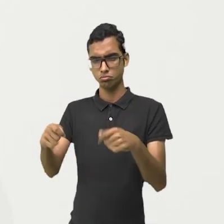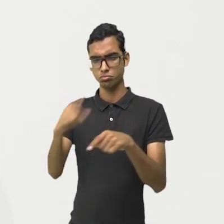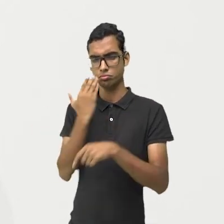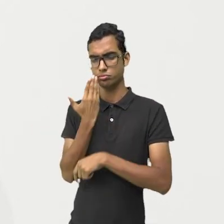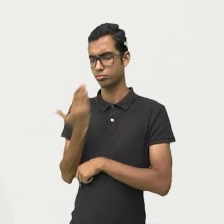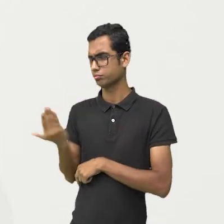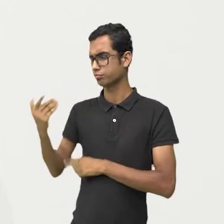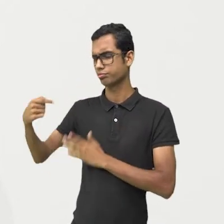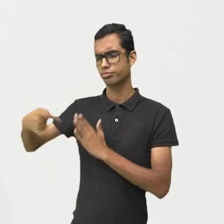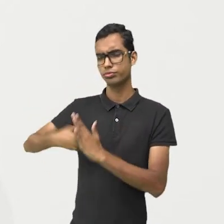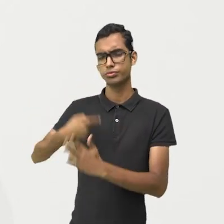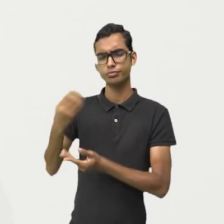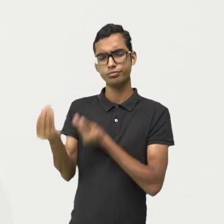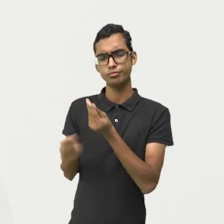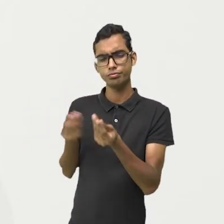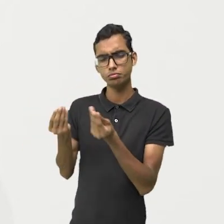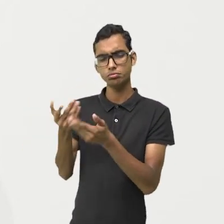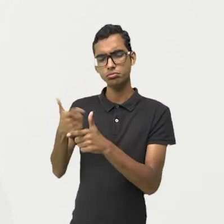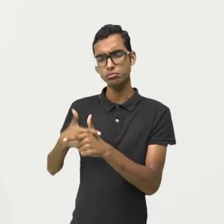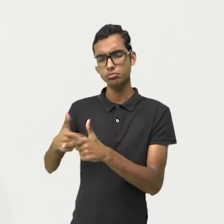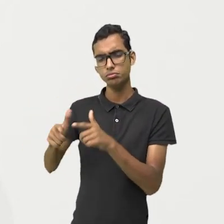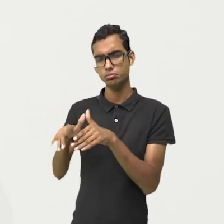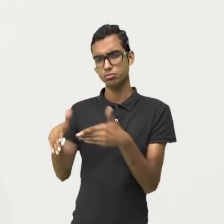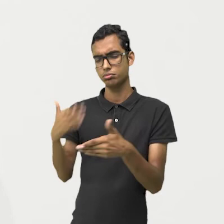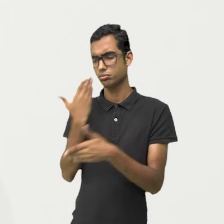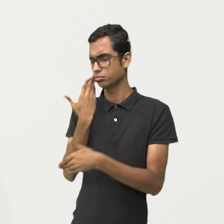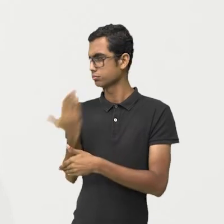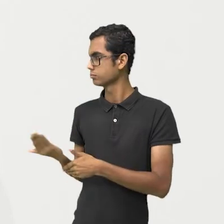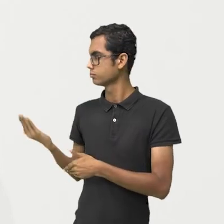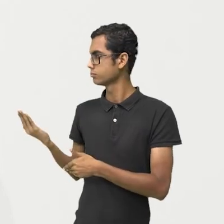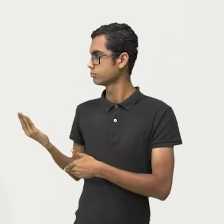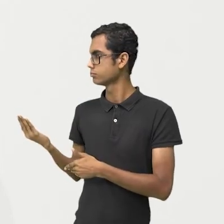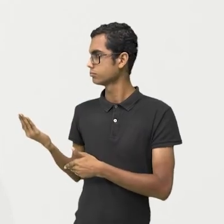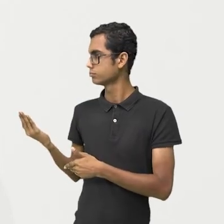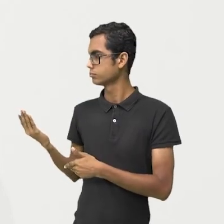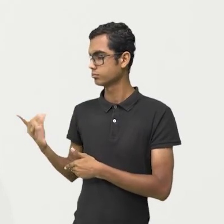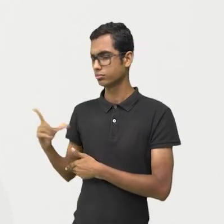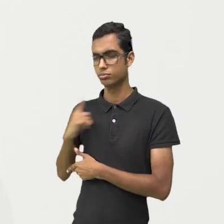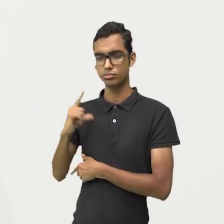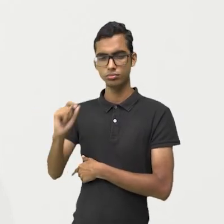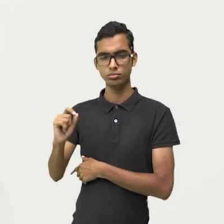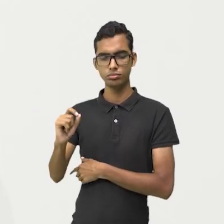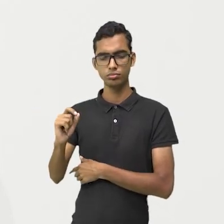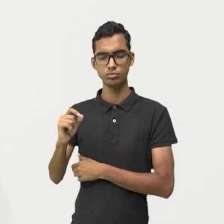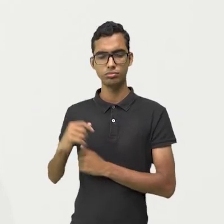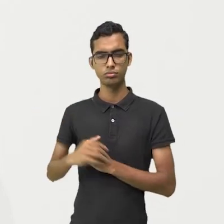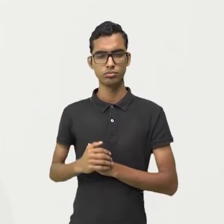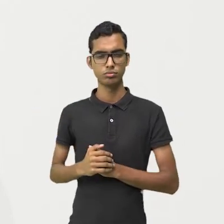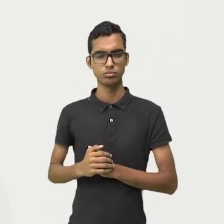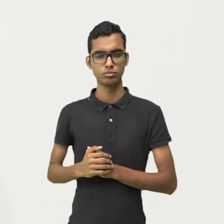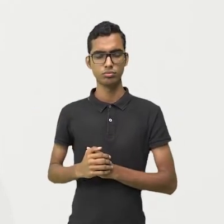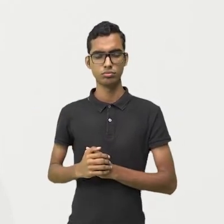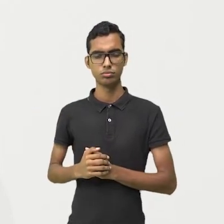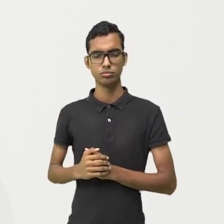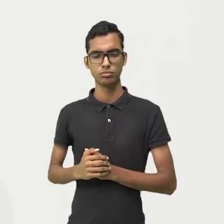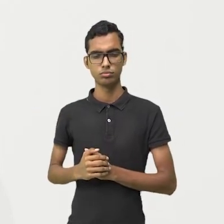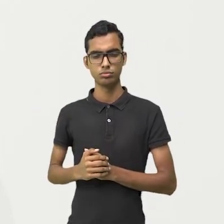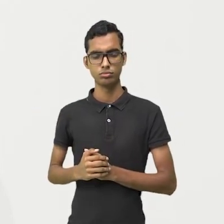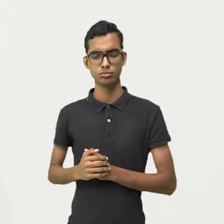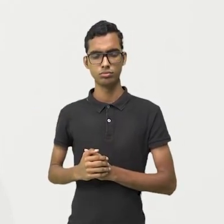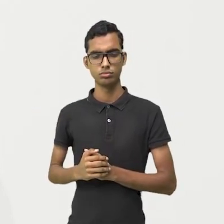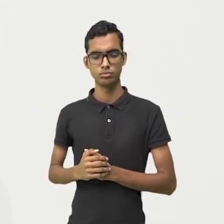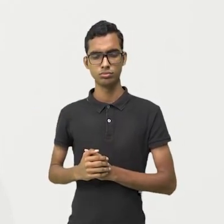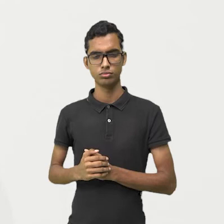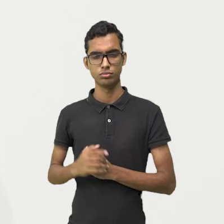E aí está se perguntando, qual é o divisor? Lembrando, ó, que eu tenho uma, em uma conta, eu tenho o